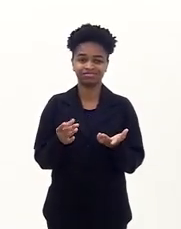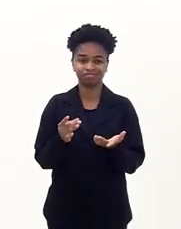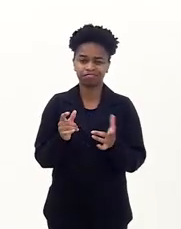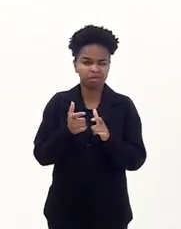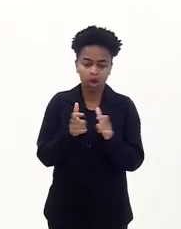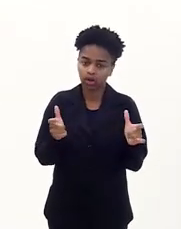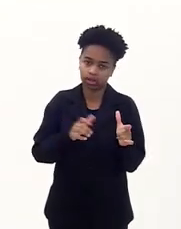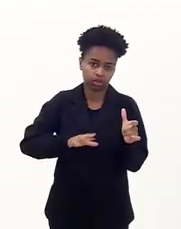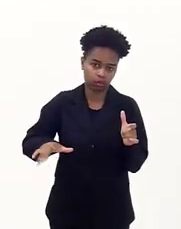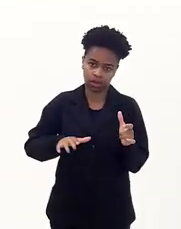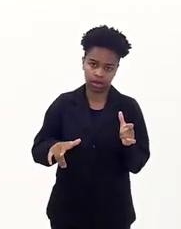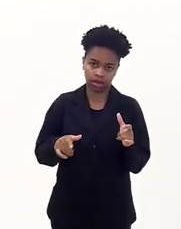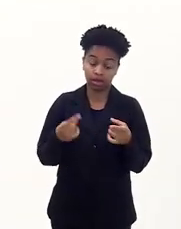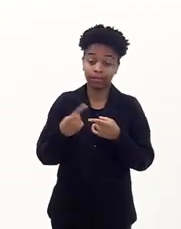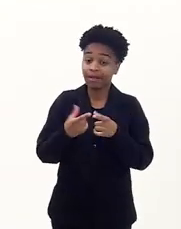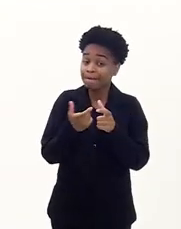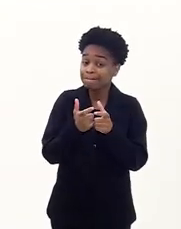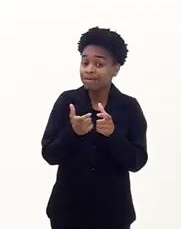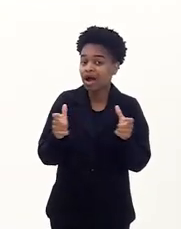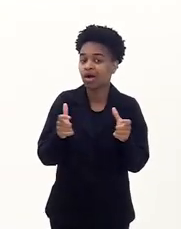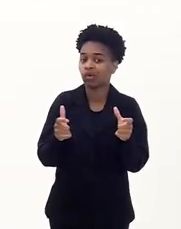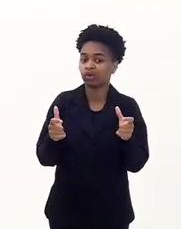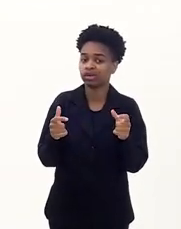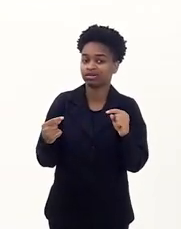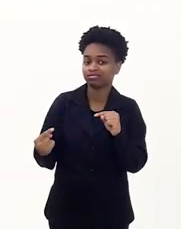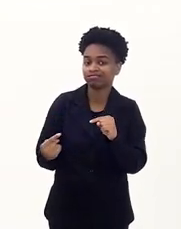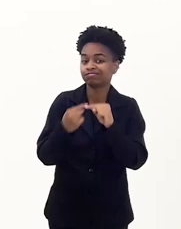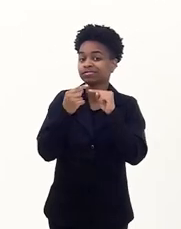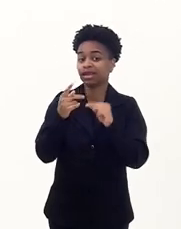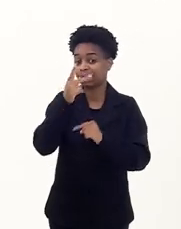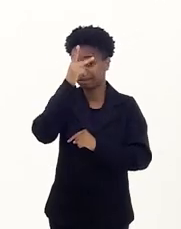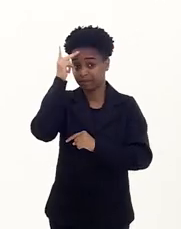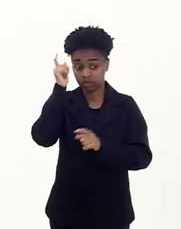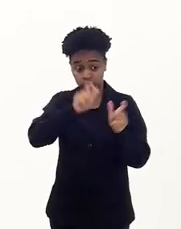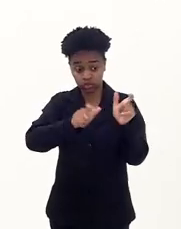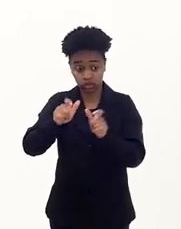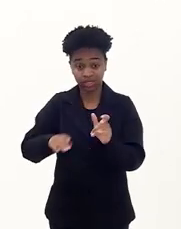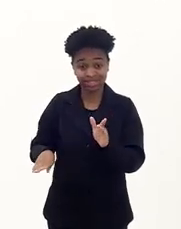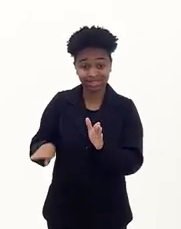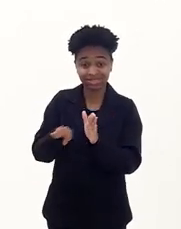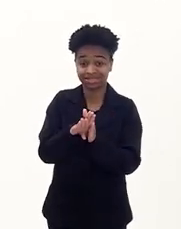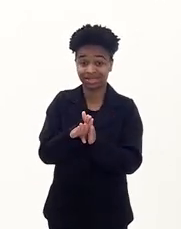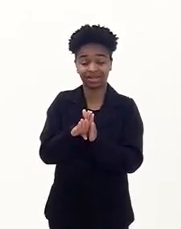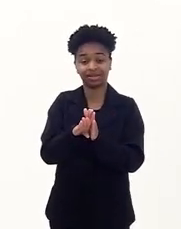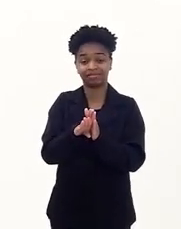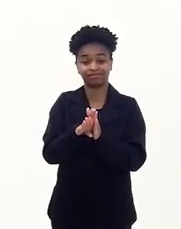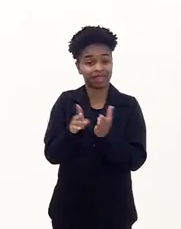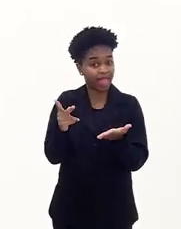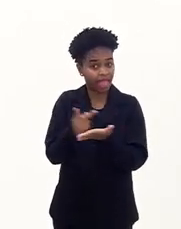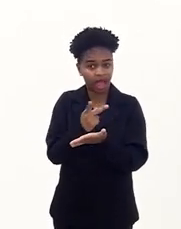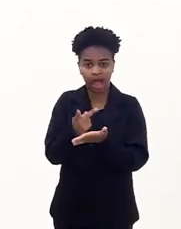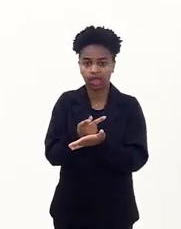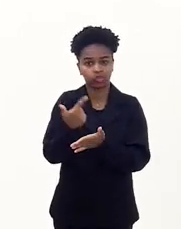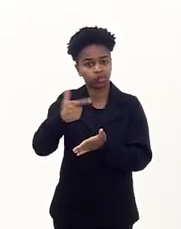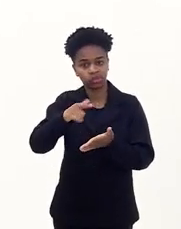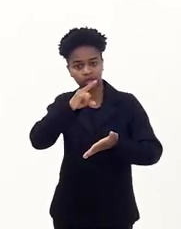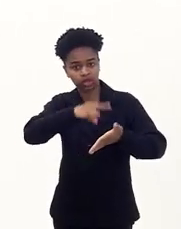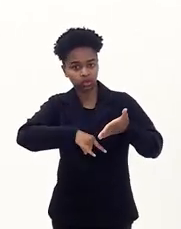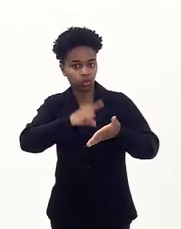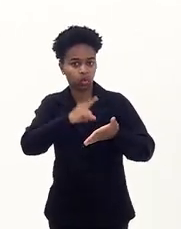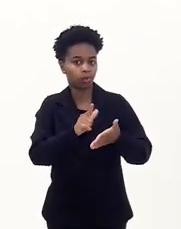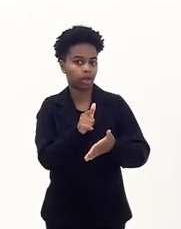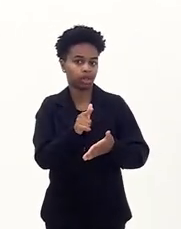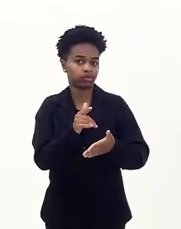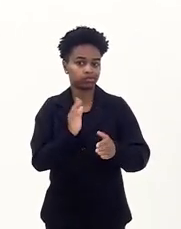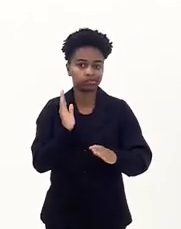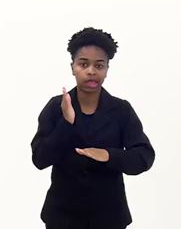a maioria, né? A maior parte vem de questões de pessoas que chegam de forma irregular no novo país